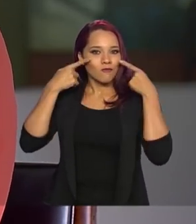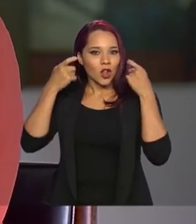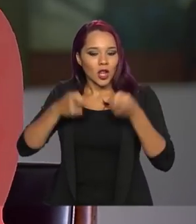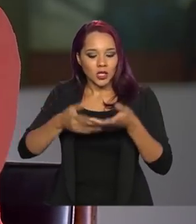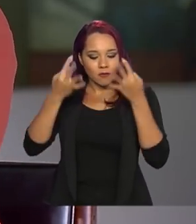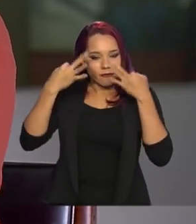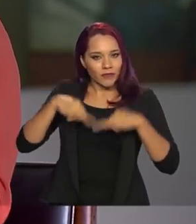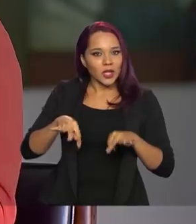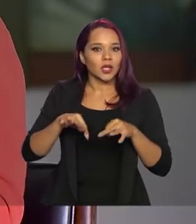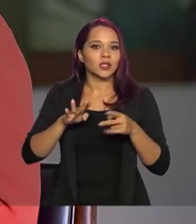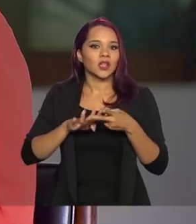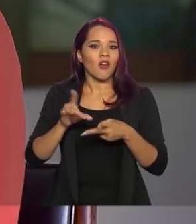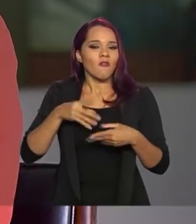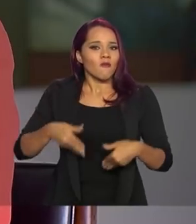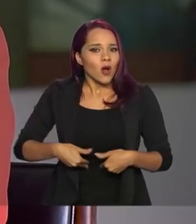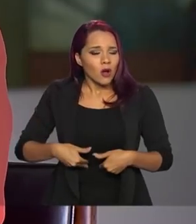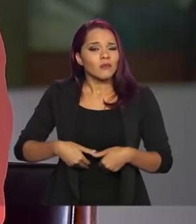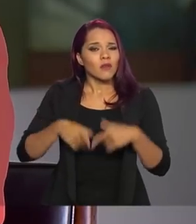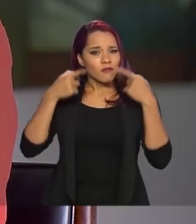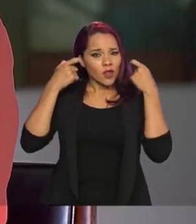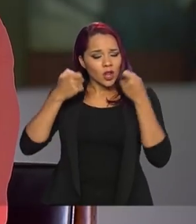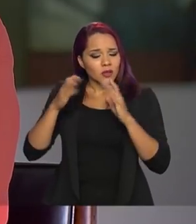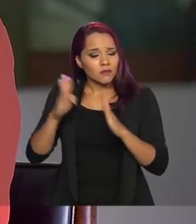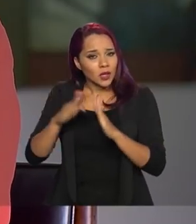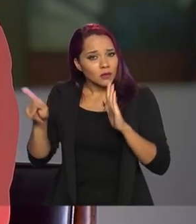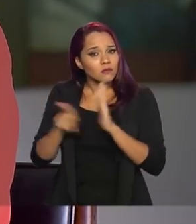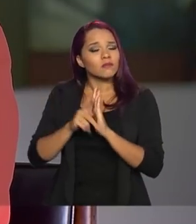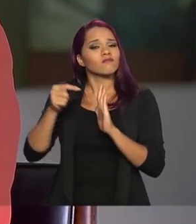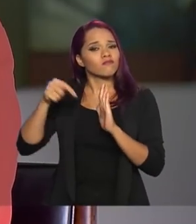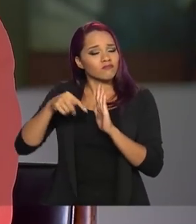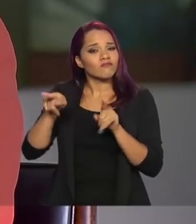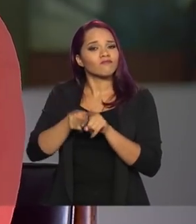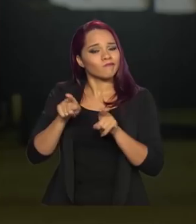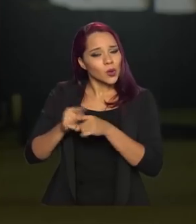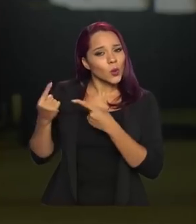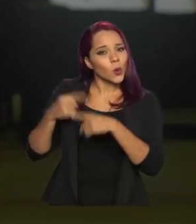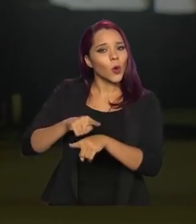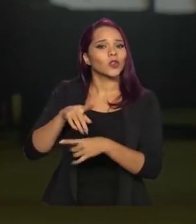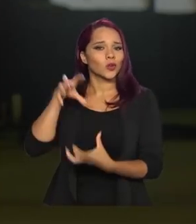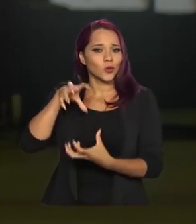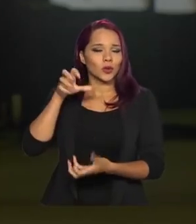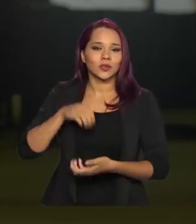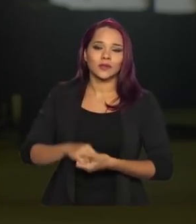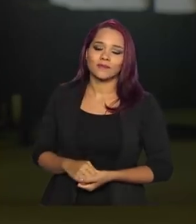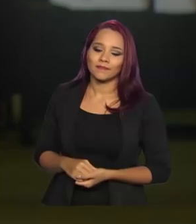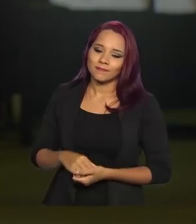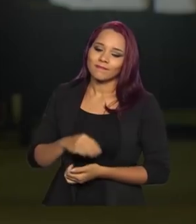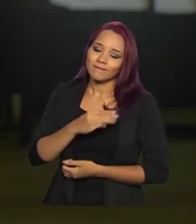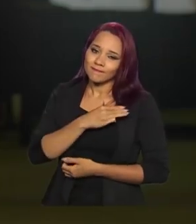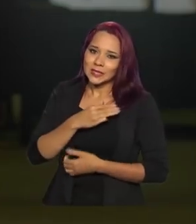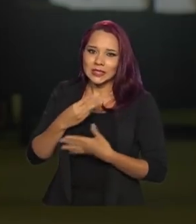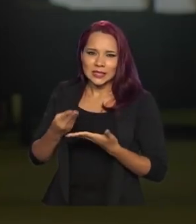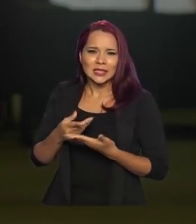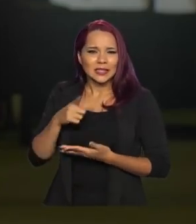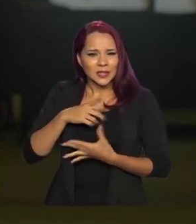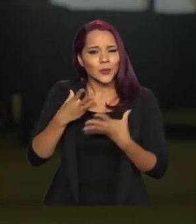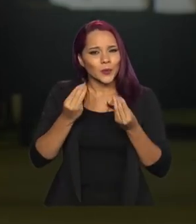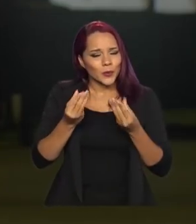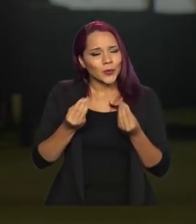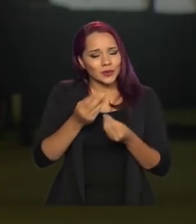física, a fome, a violência patrimonial também contra os idosos. Ministra Damares, muitos